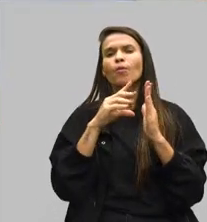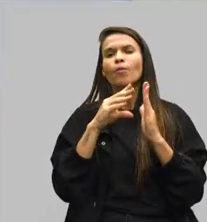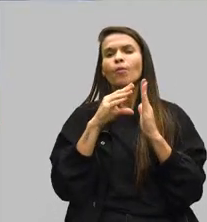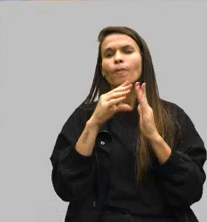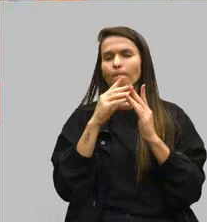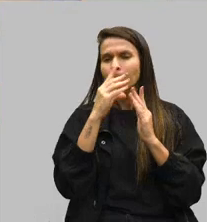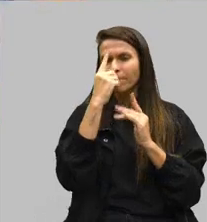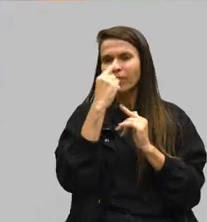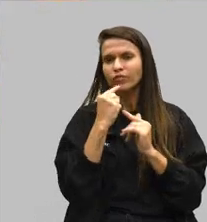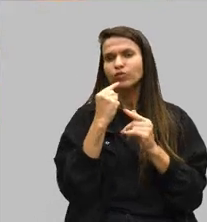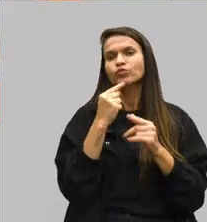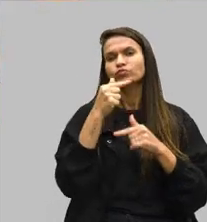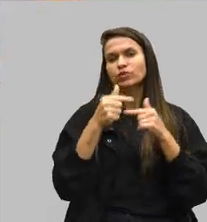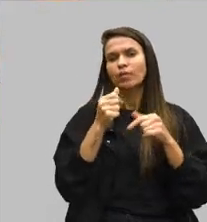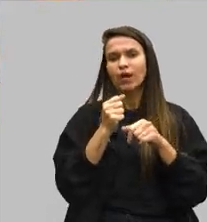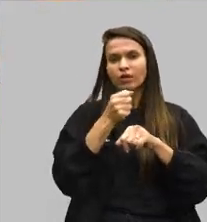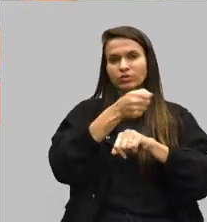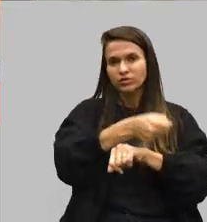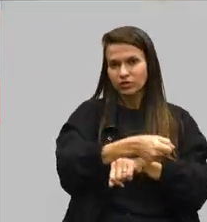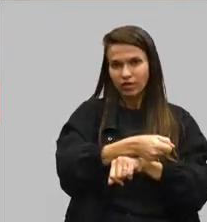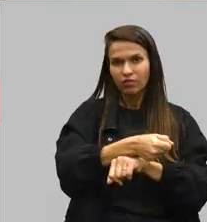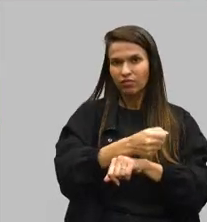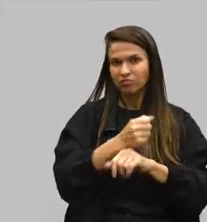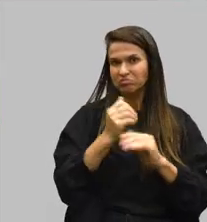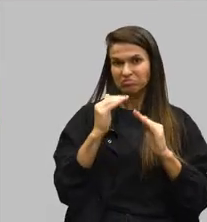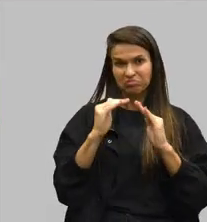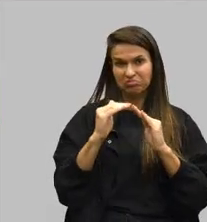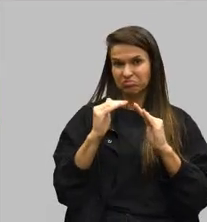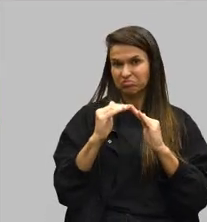Na casa dele, provavelmente, ele não tem aquela condição.